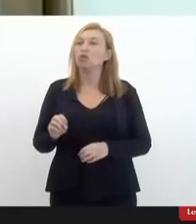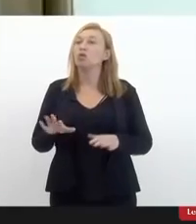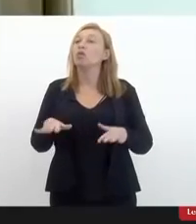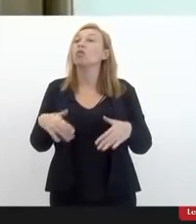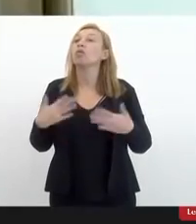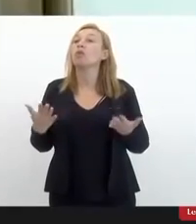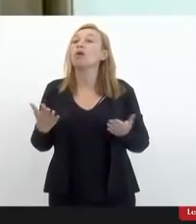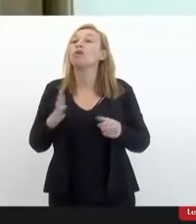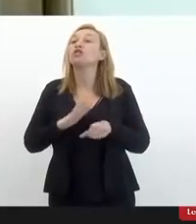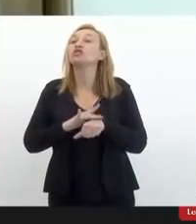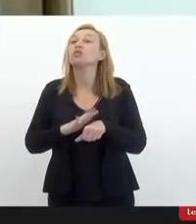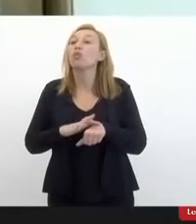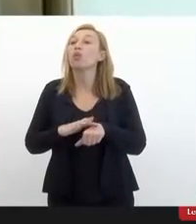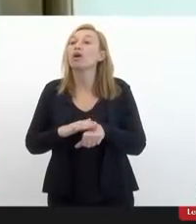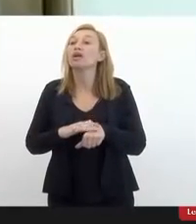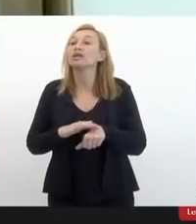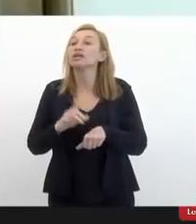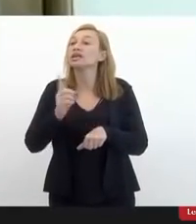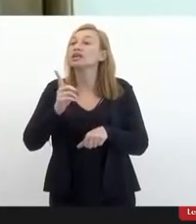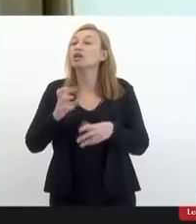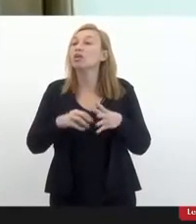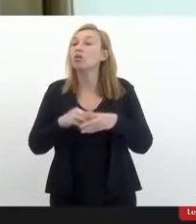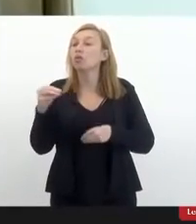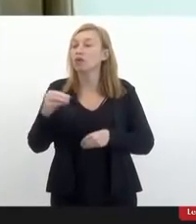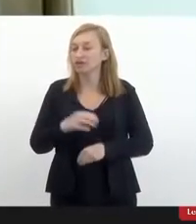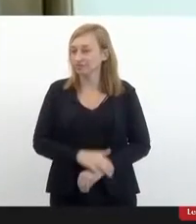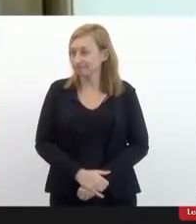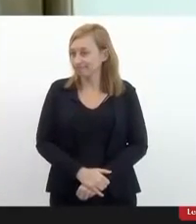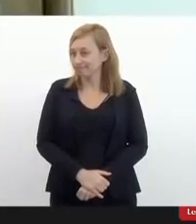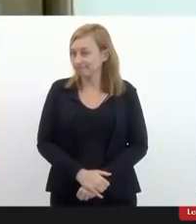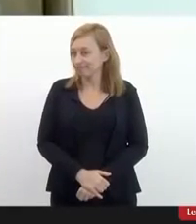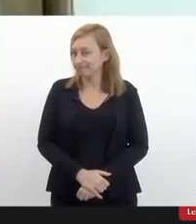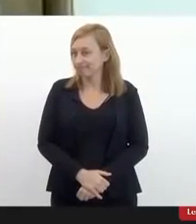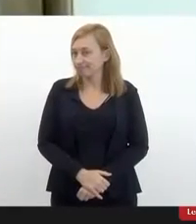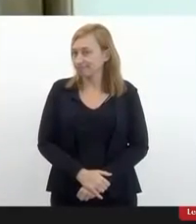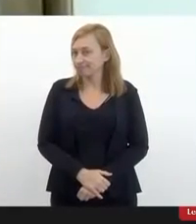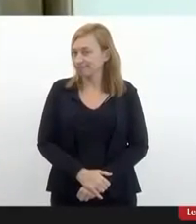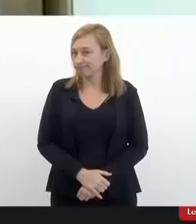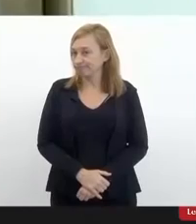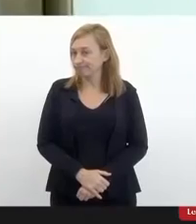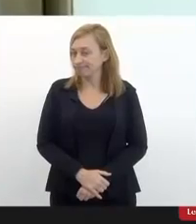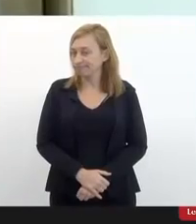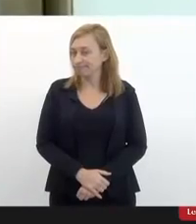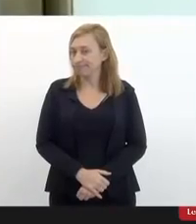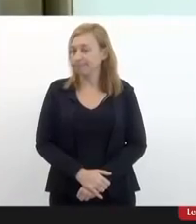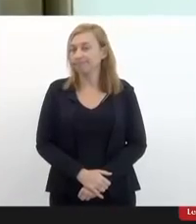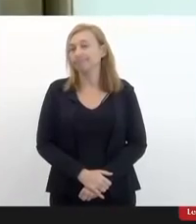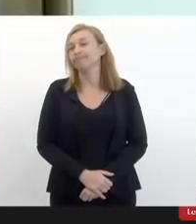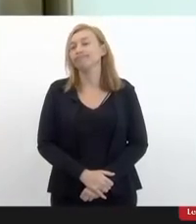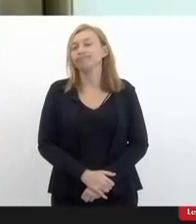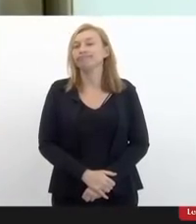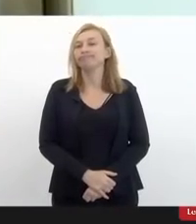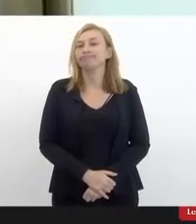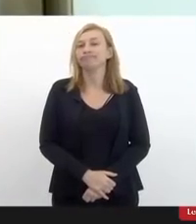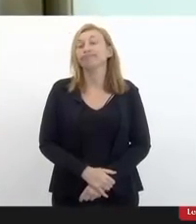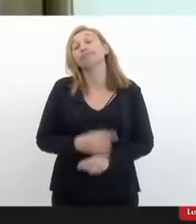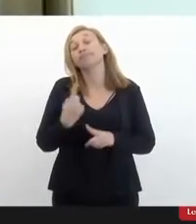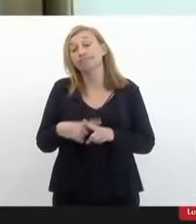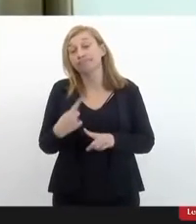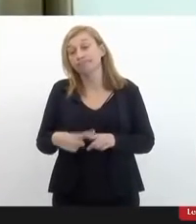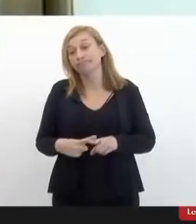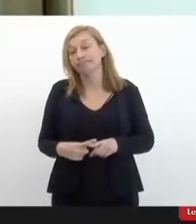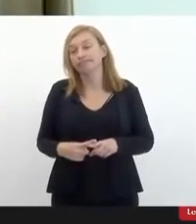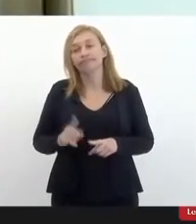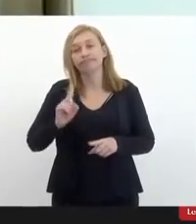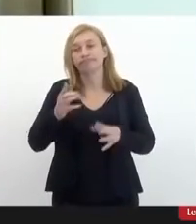são as doenças que são consideradas de caráter irreversível, porque para